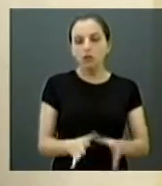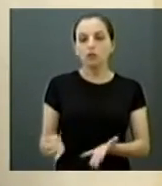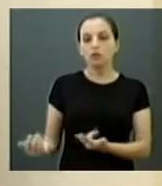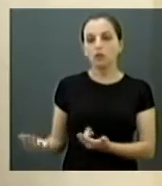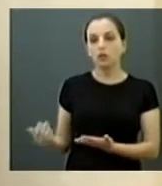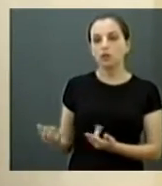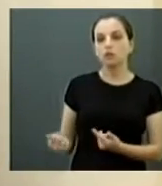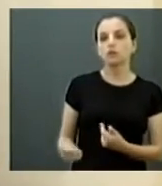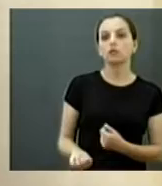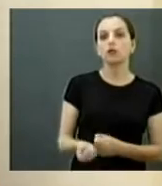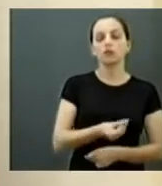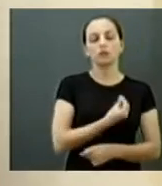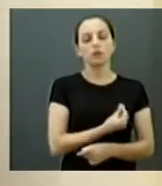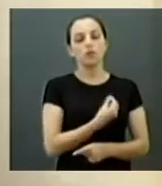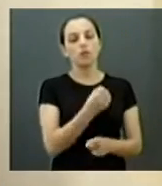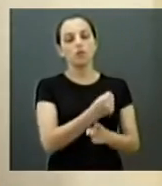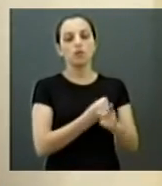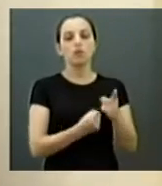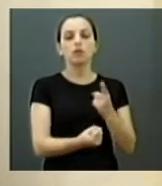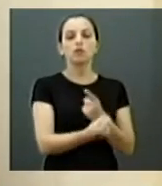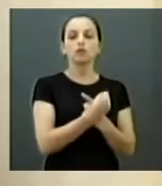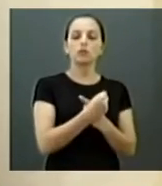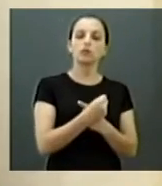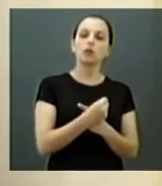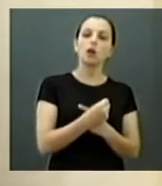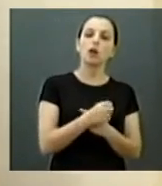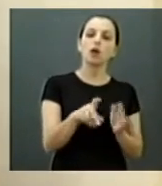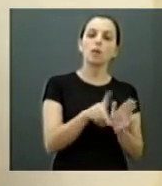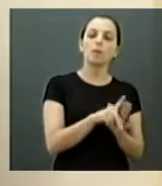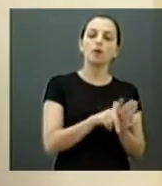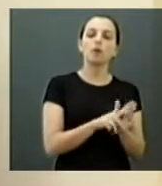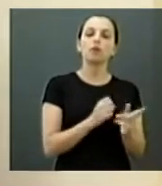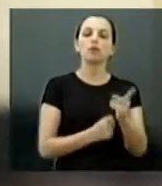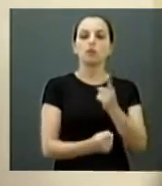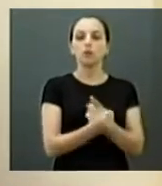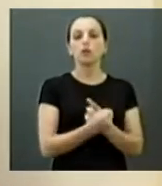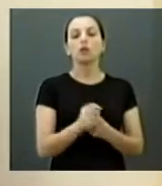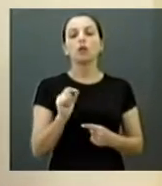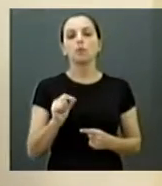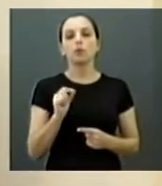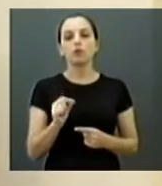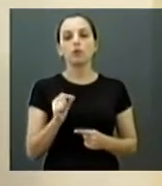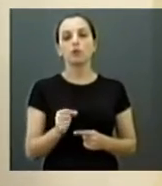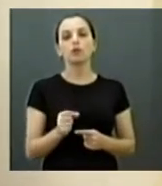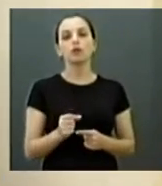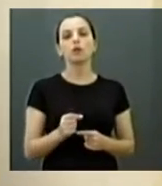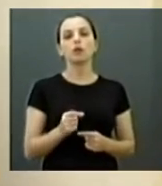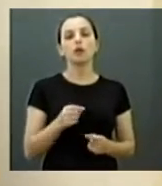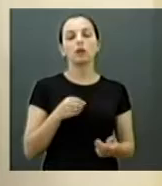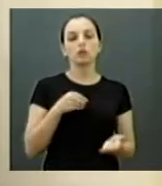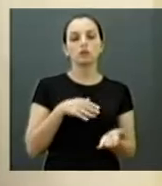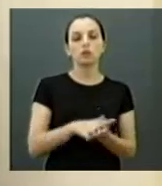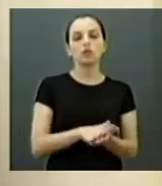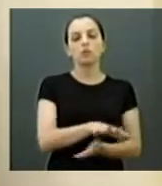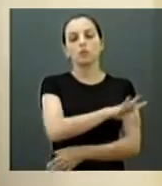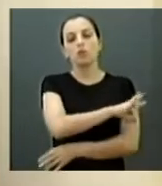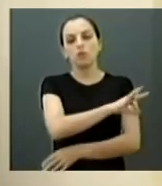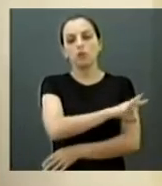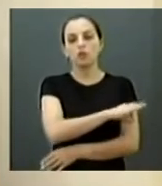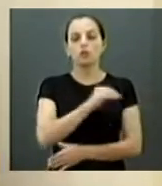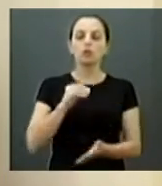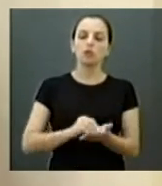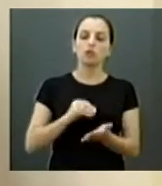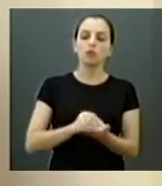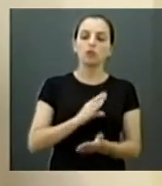dos projetos sociais, se dá pelo endividamento da Prefeitura, que não paga a CTA e que está cortando. Então, gente vai